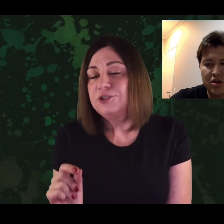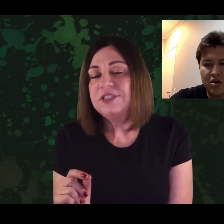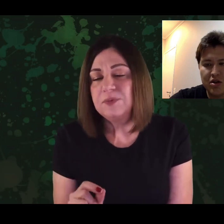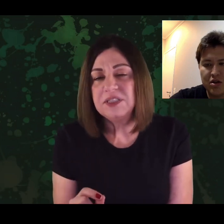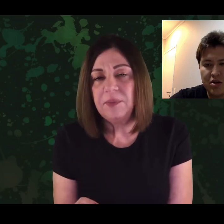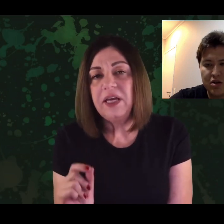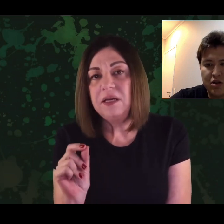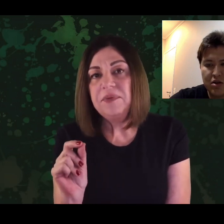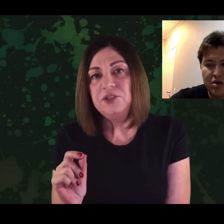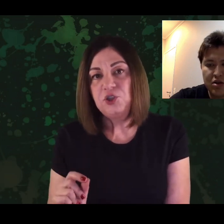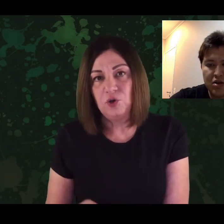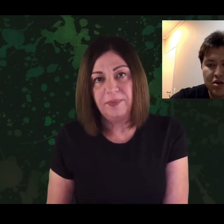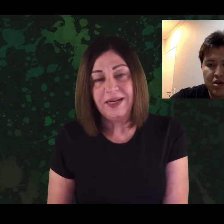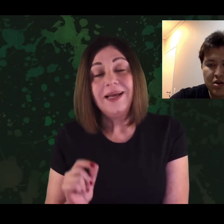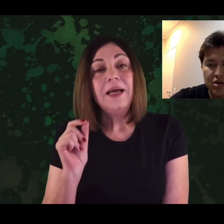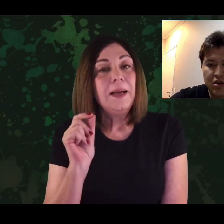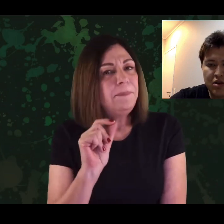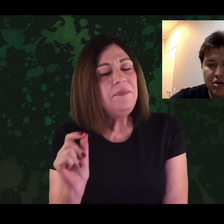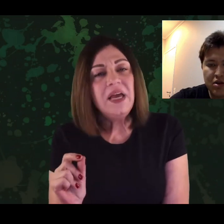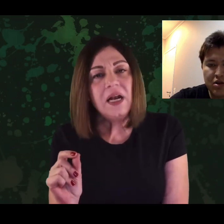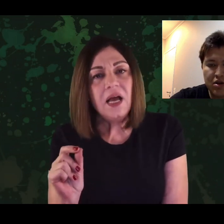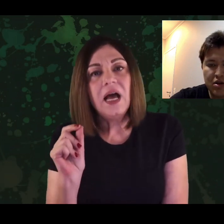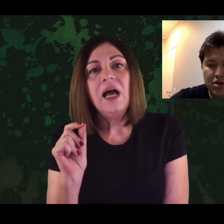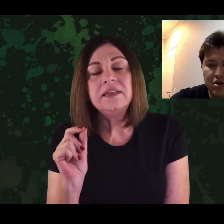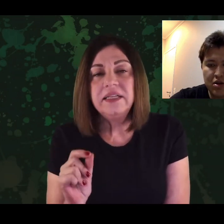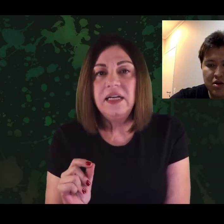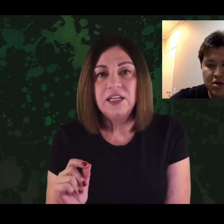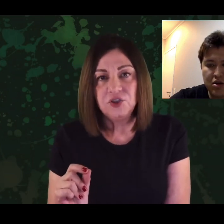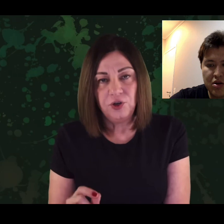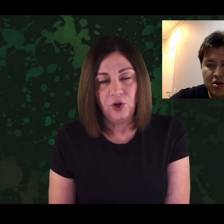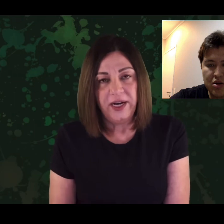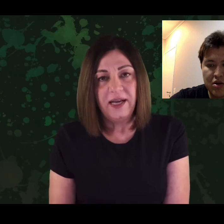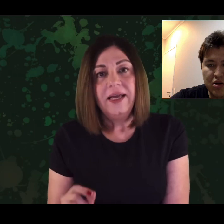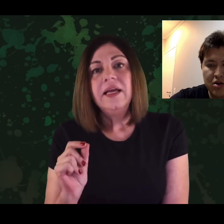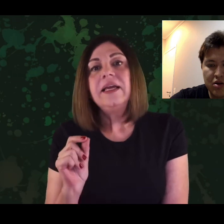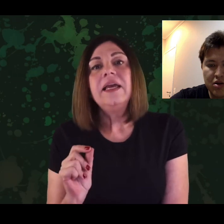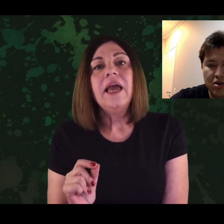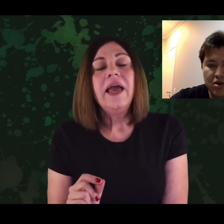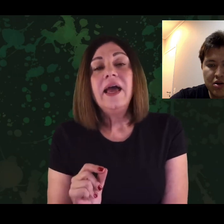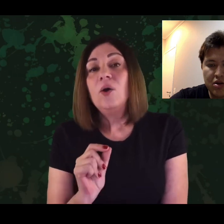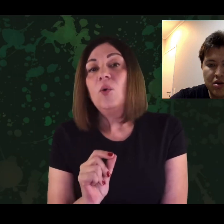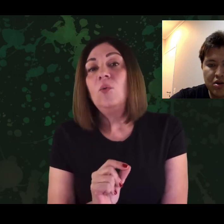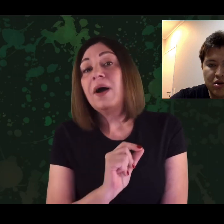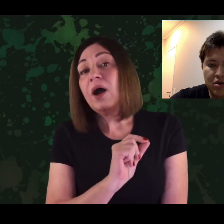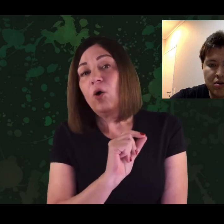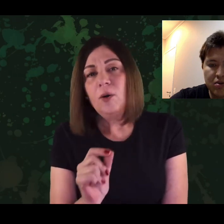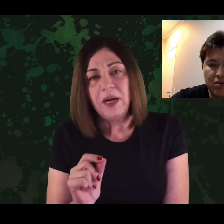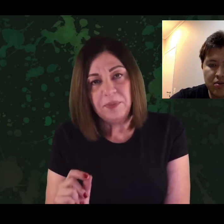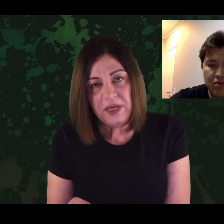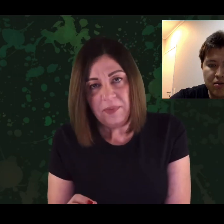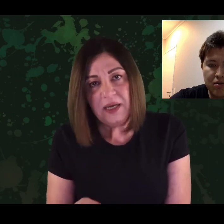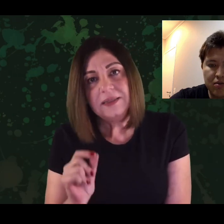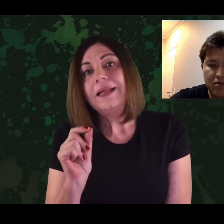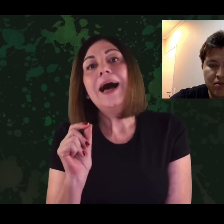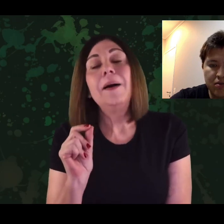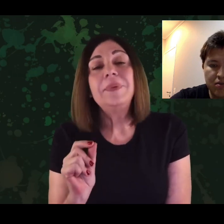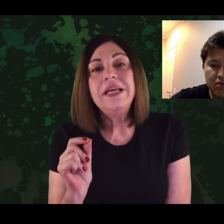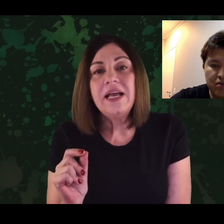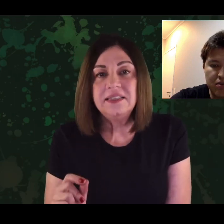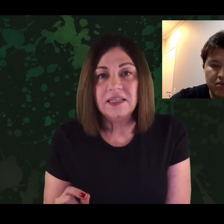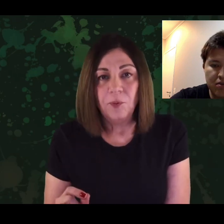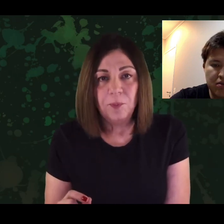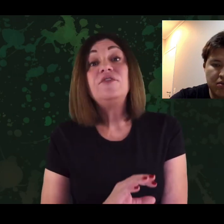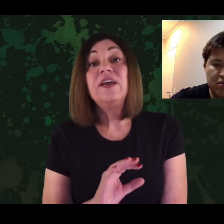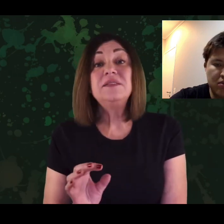e importantíssimas também em Midsommar. Primeira, a trilha sonora, que é uma obra-prima da